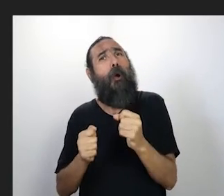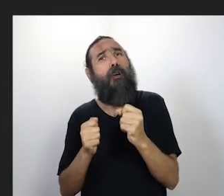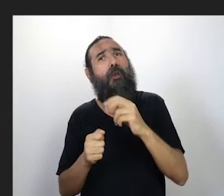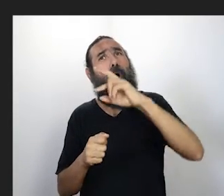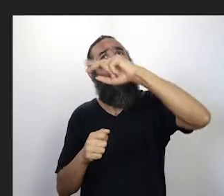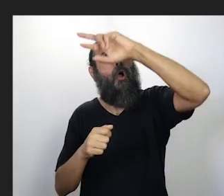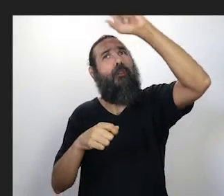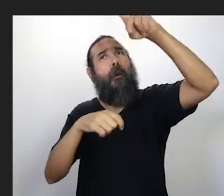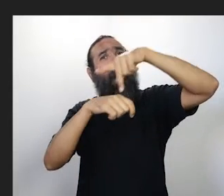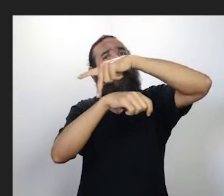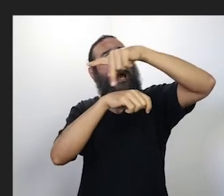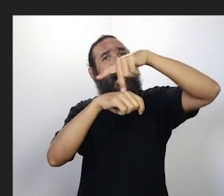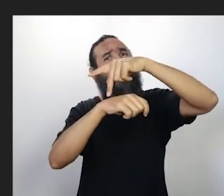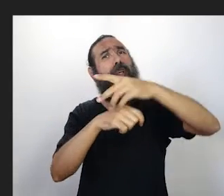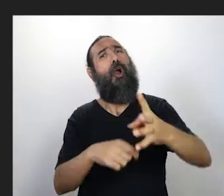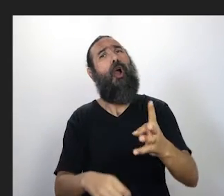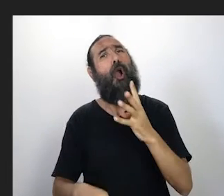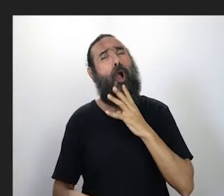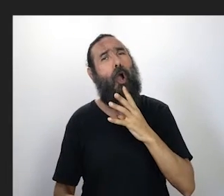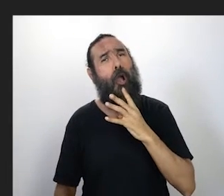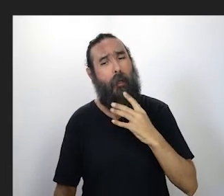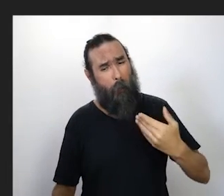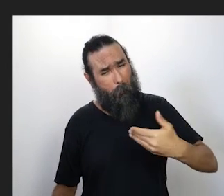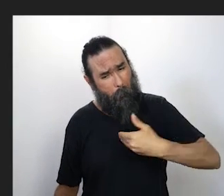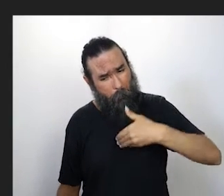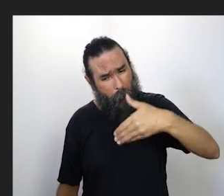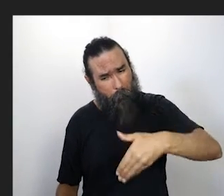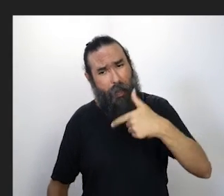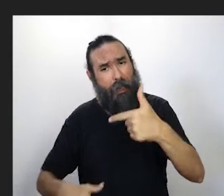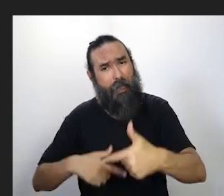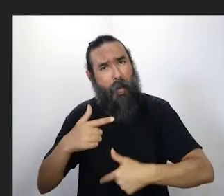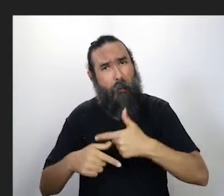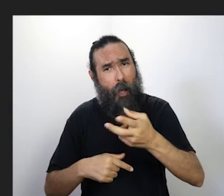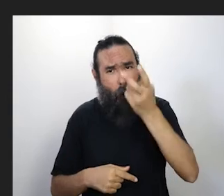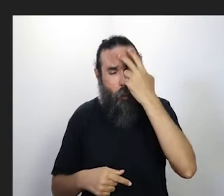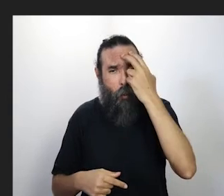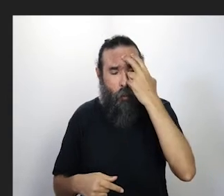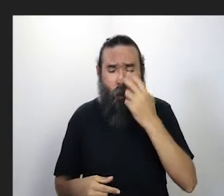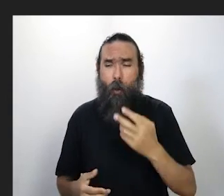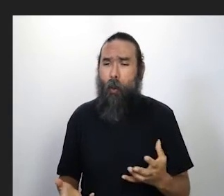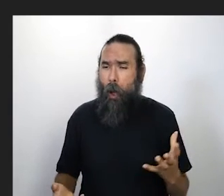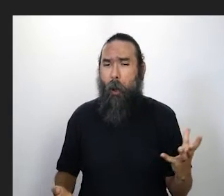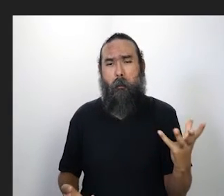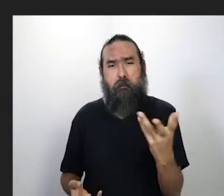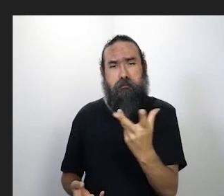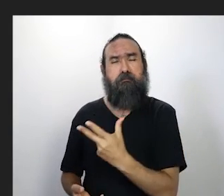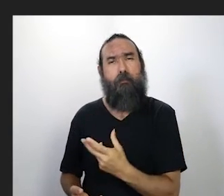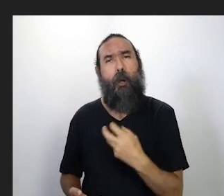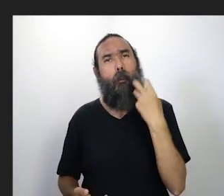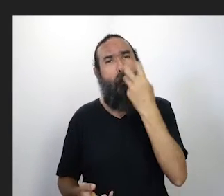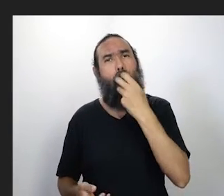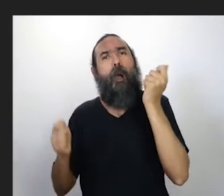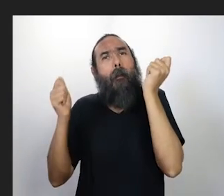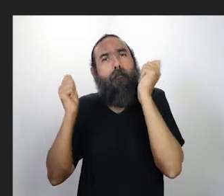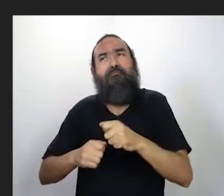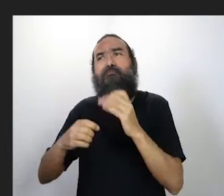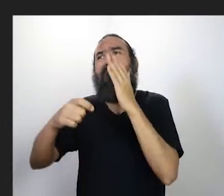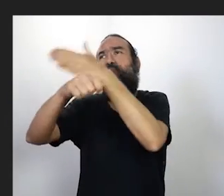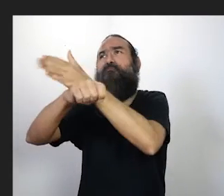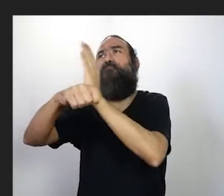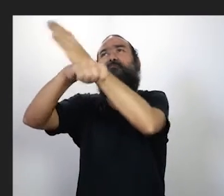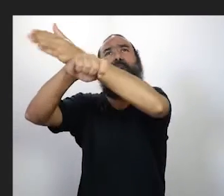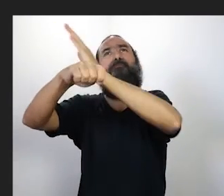conhecer o trabalho da gente, então você acaba também tendo essa referência, eu não tinha ideia, né, mas a música chega em todos os cantos, né,